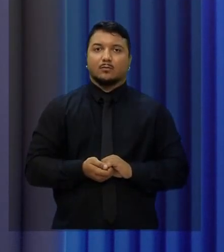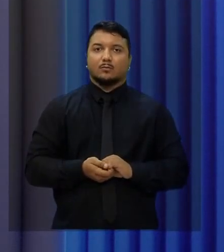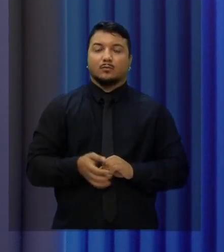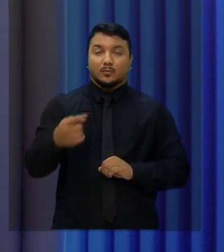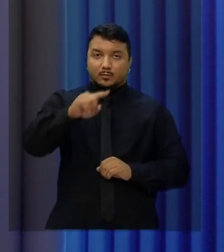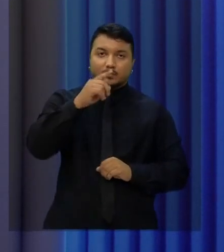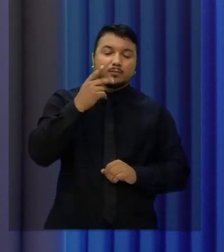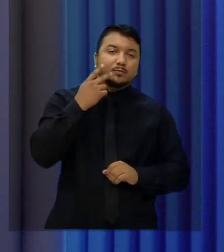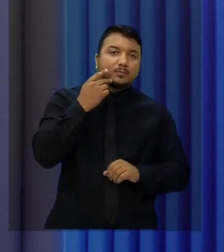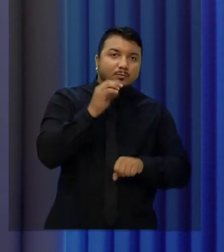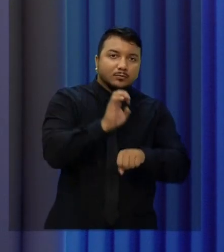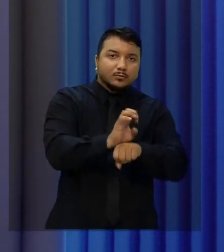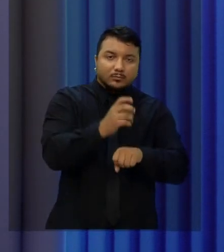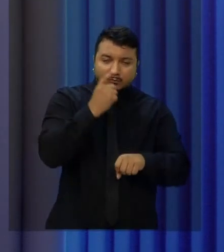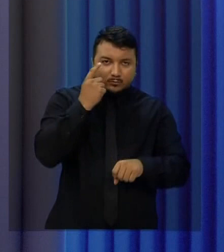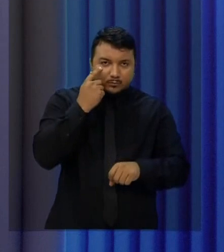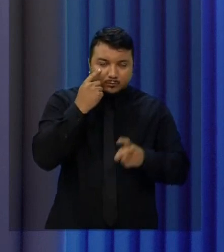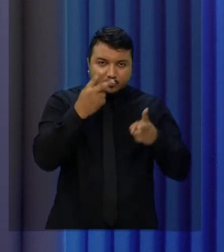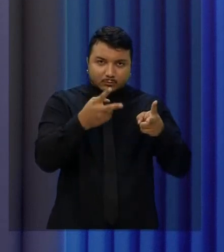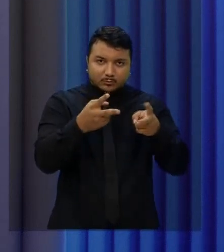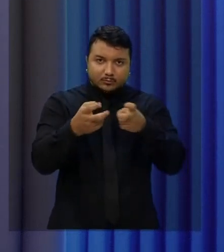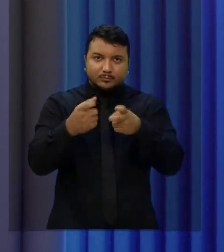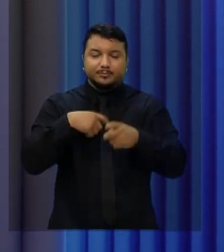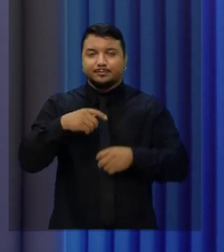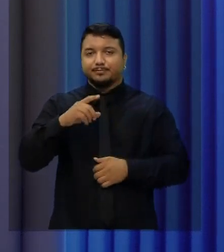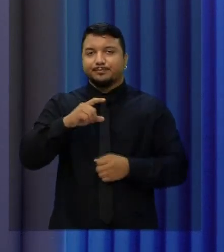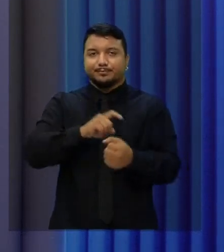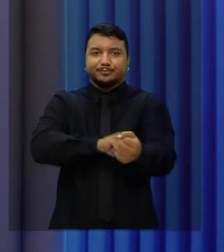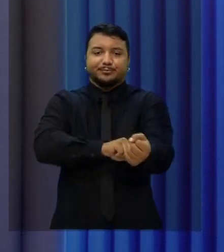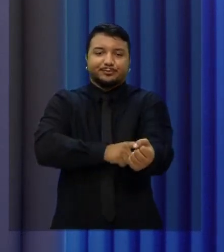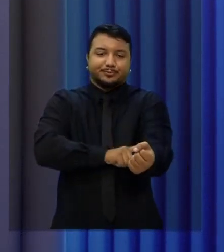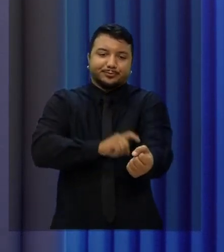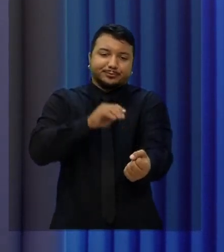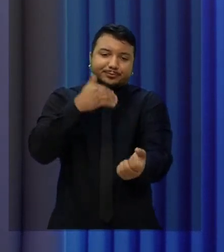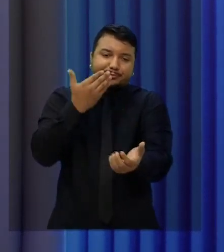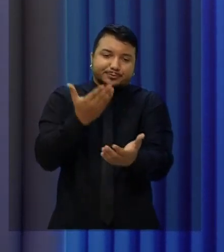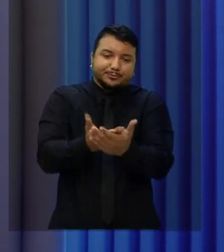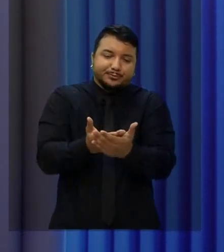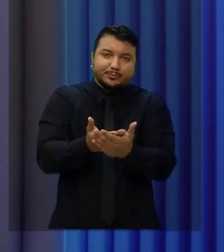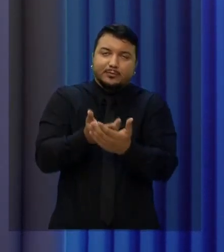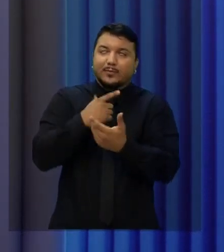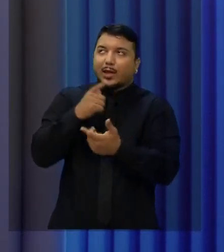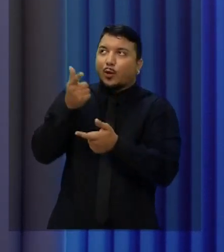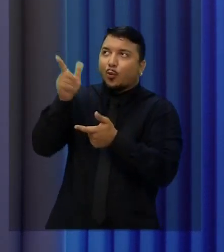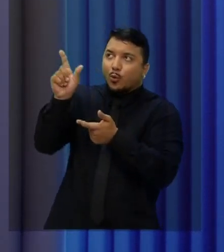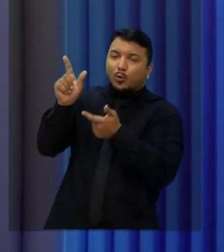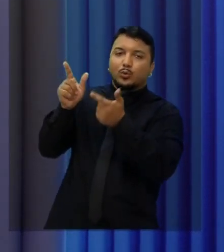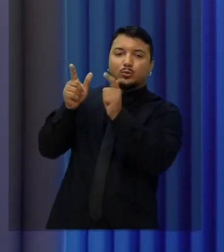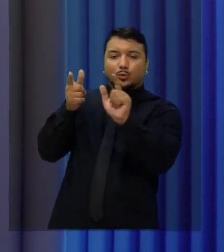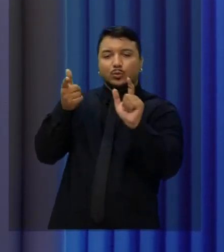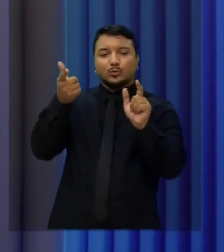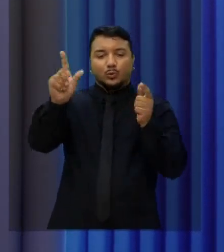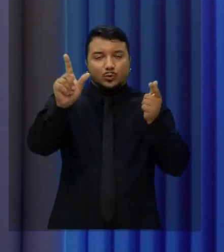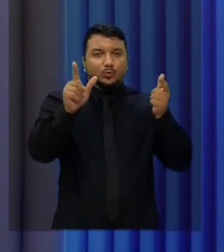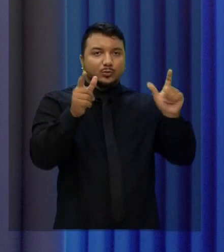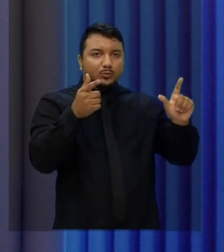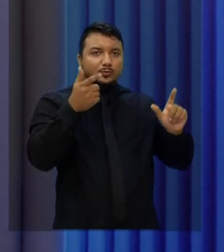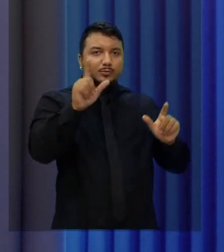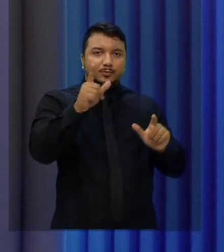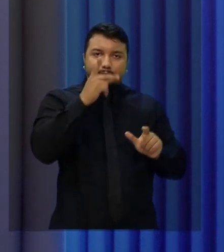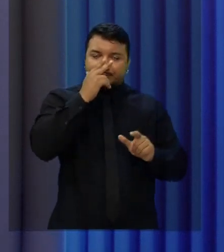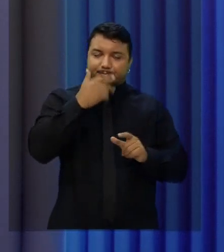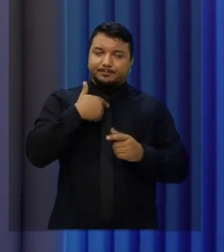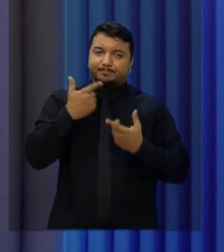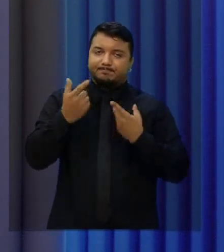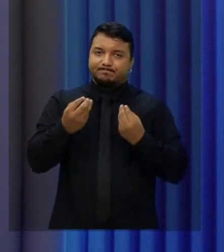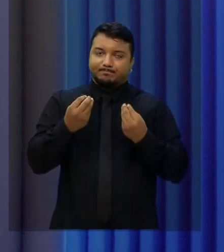Cearense, perceba que o candidato é o mano, ele insiste em pegar os louros e os feitos dos seus padrinhos para